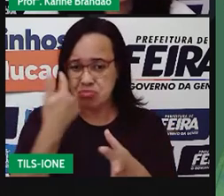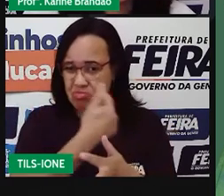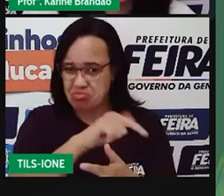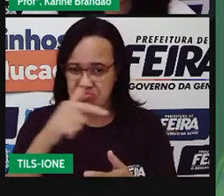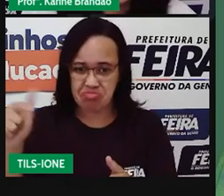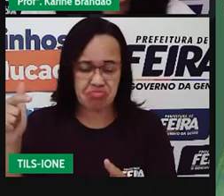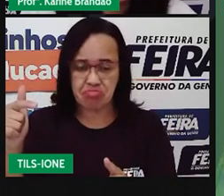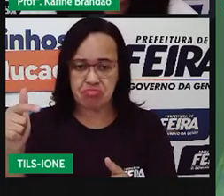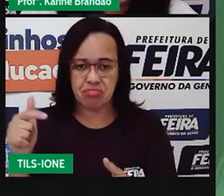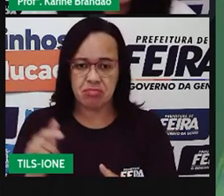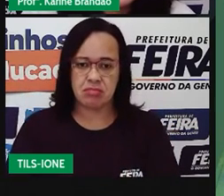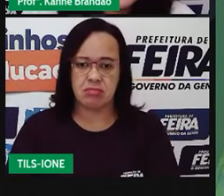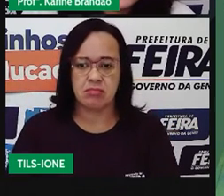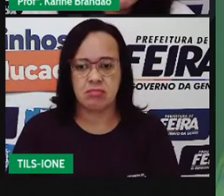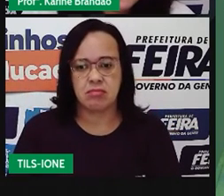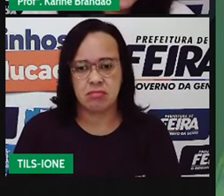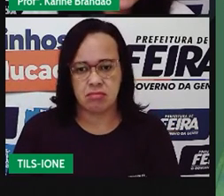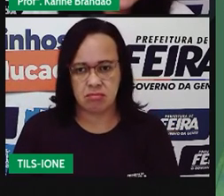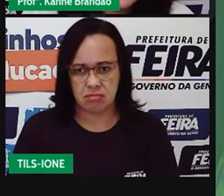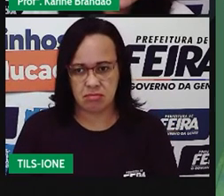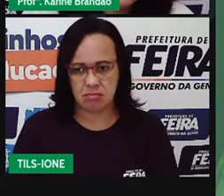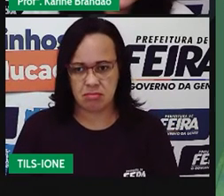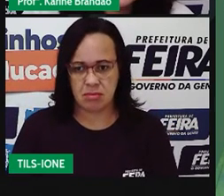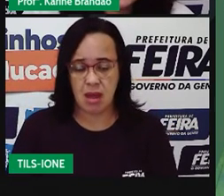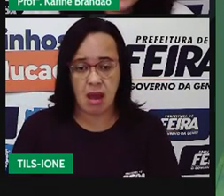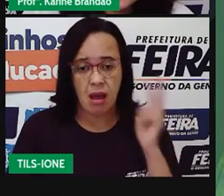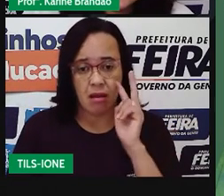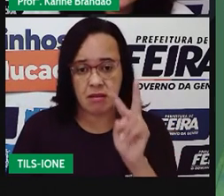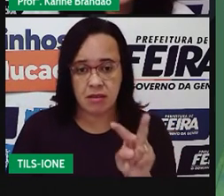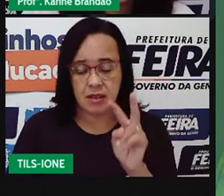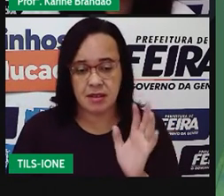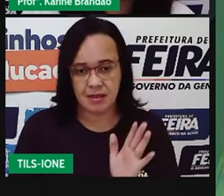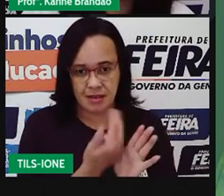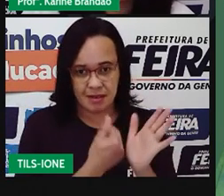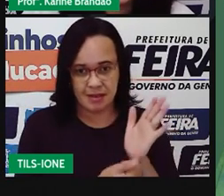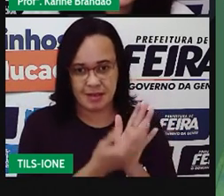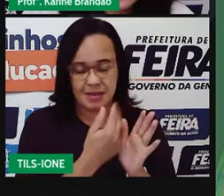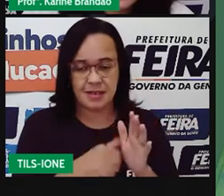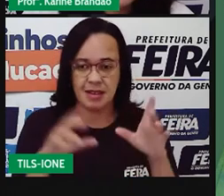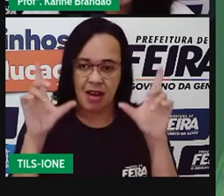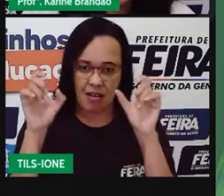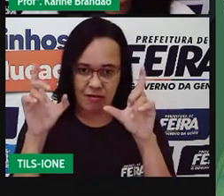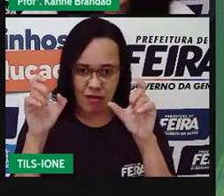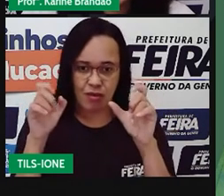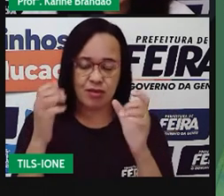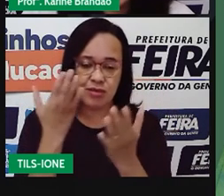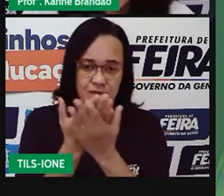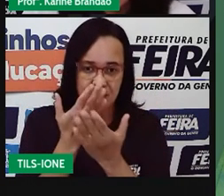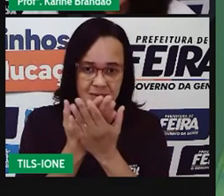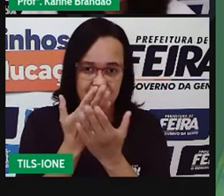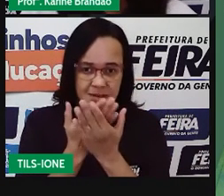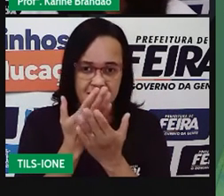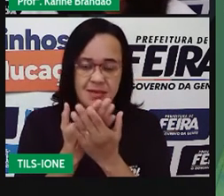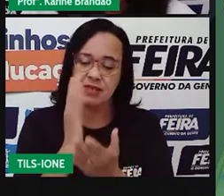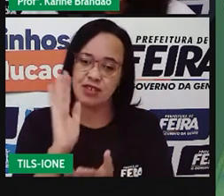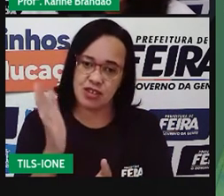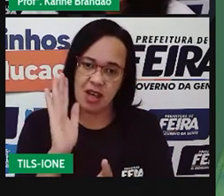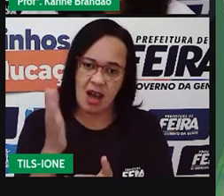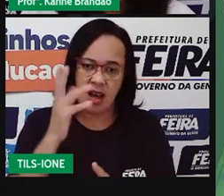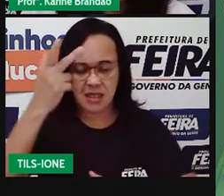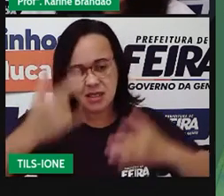a gente vai observar, lembra dessa imagem aqui, dessa placa de Petri? Nós tivemos uma aula falando sobre